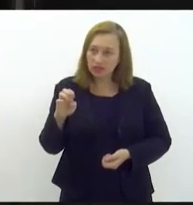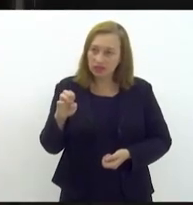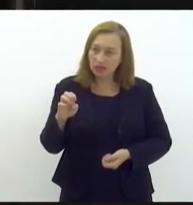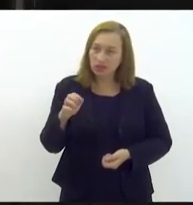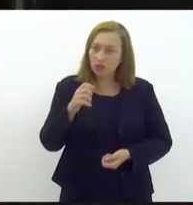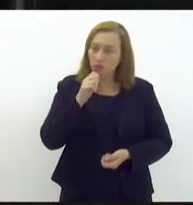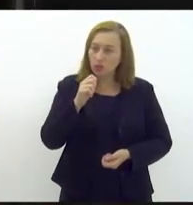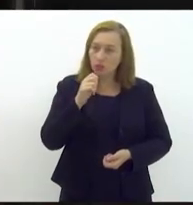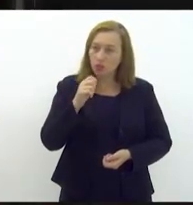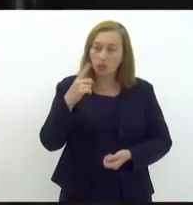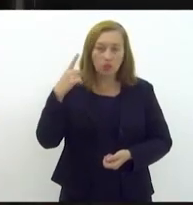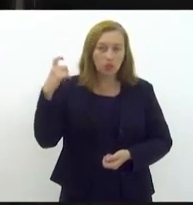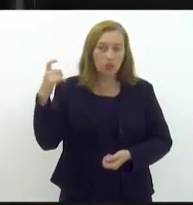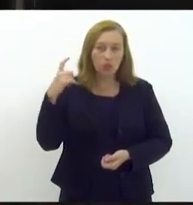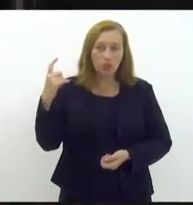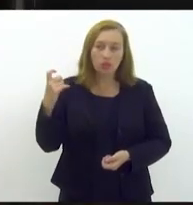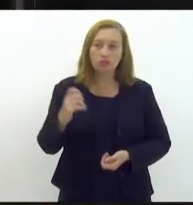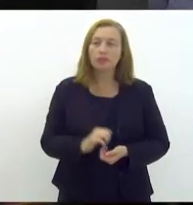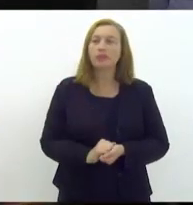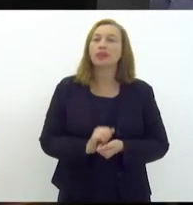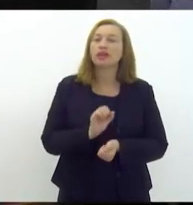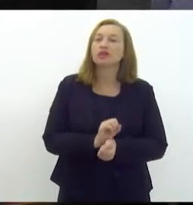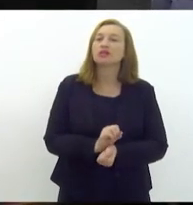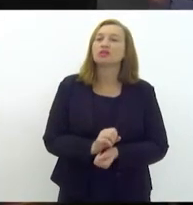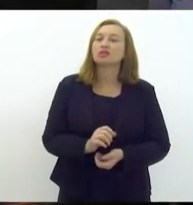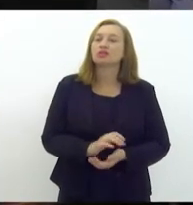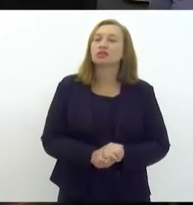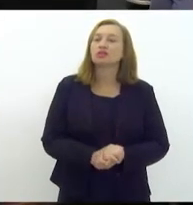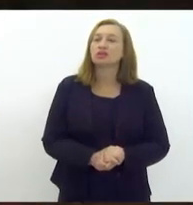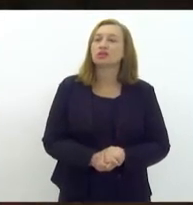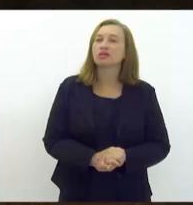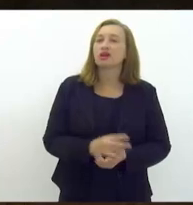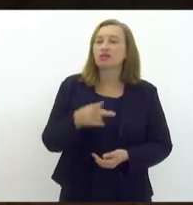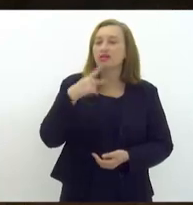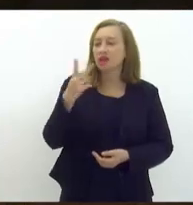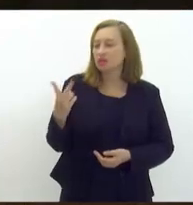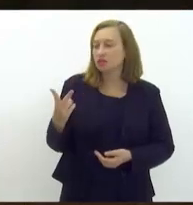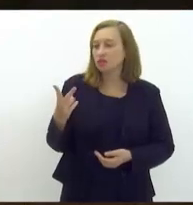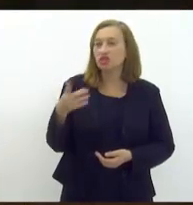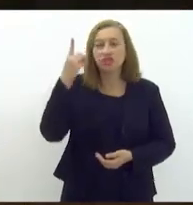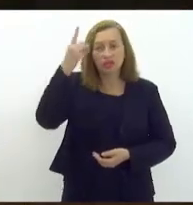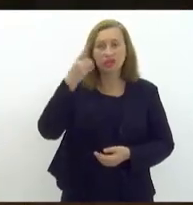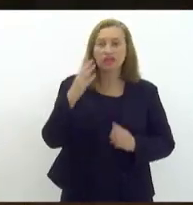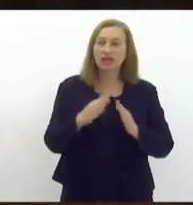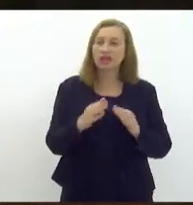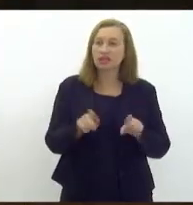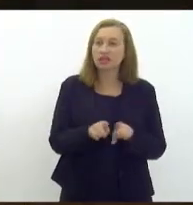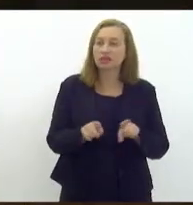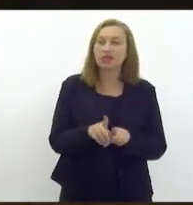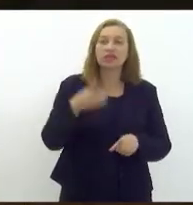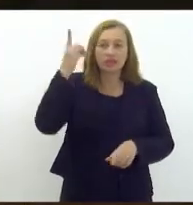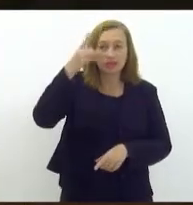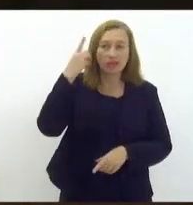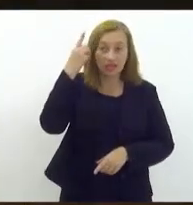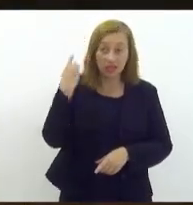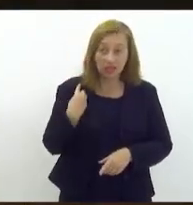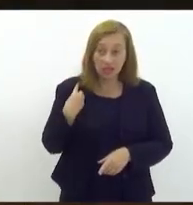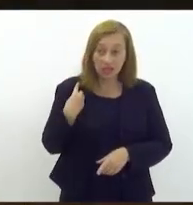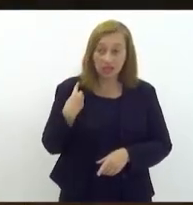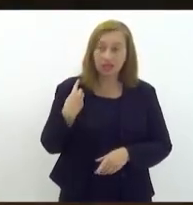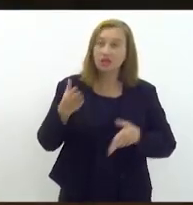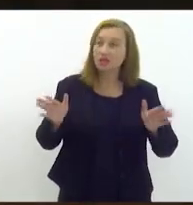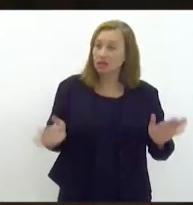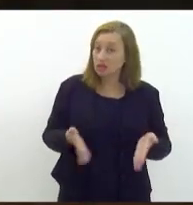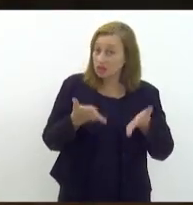microfone de V. Exª está aberto. E fazer aqui uma alusão a duas deputadas da Casa também. Primeiro, a deputada Dani Monteiro, que tem uma